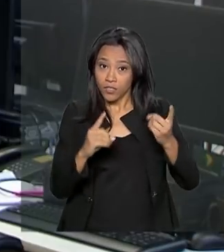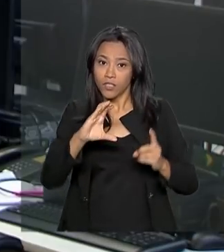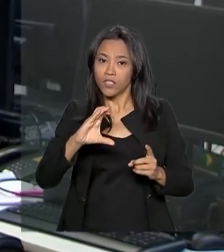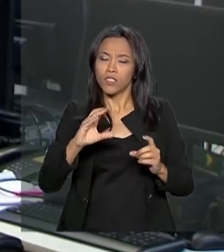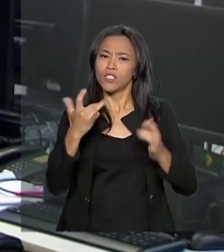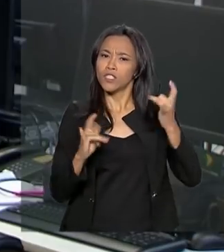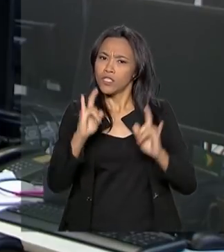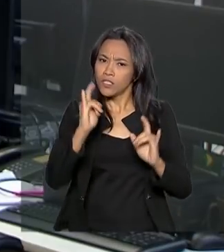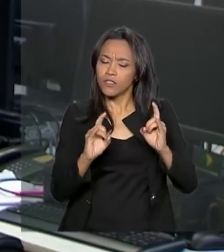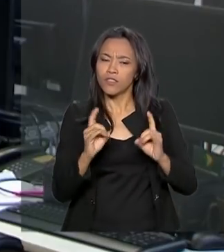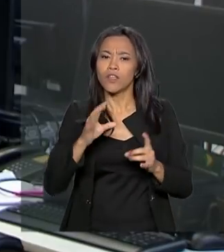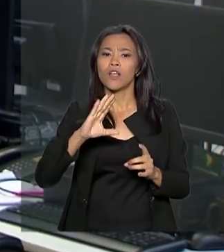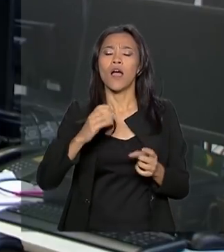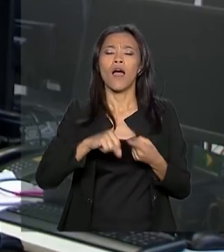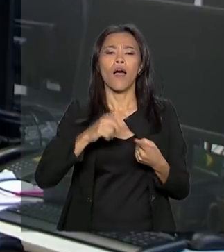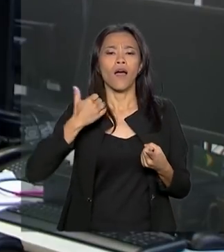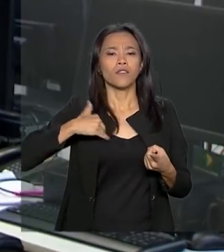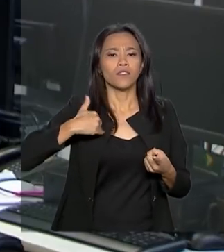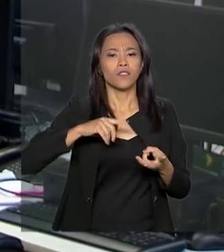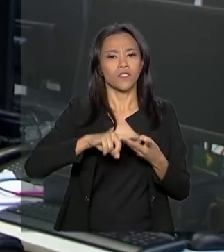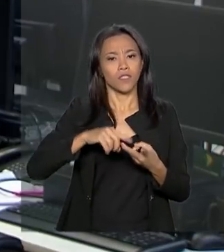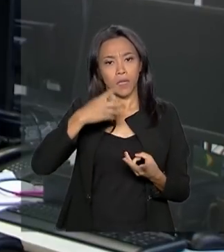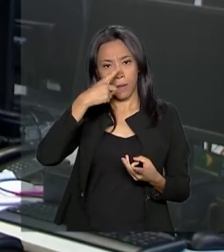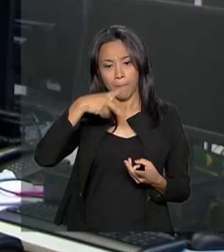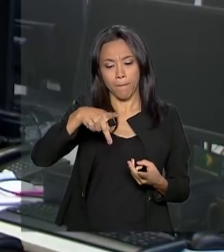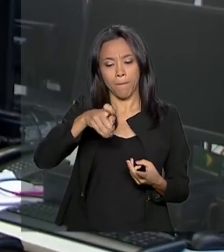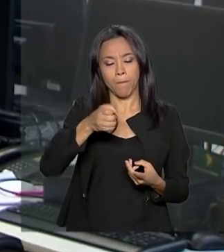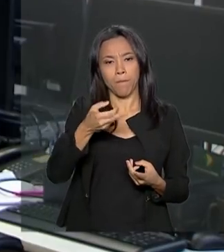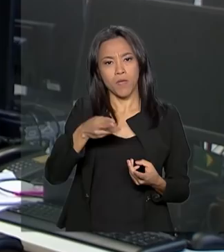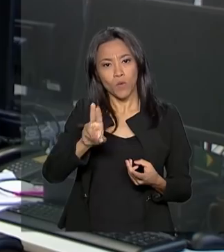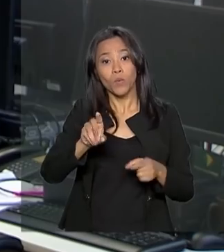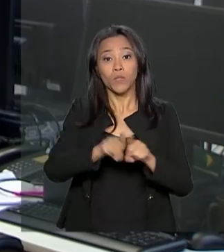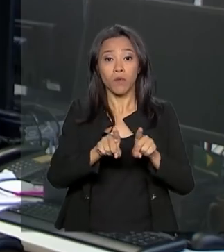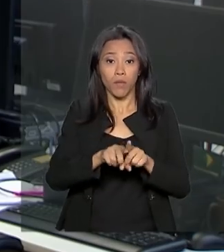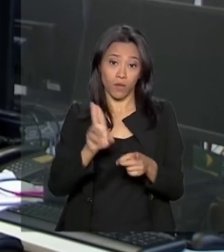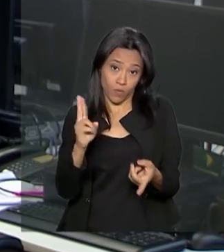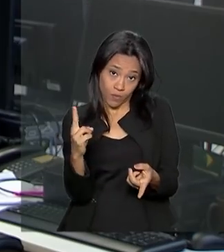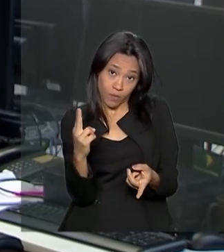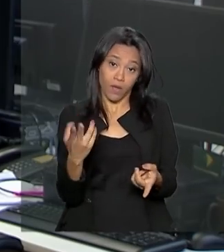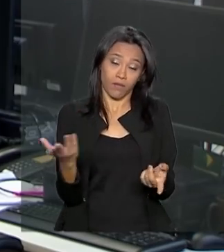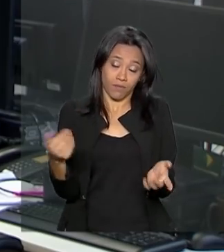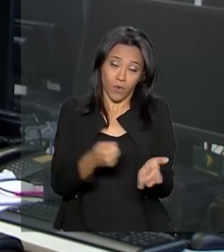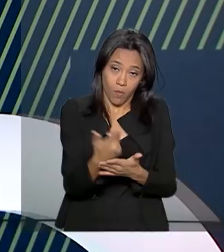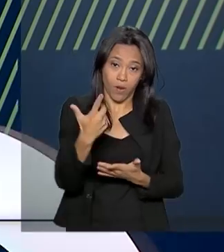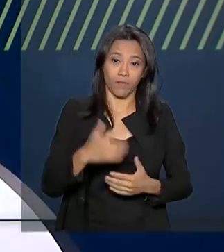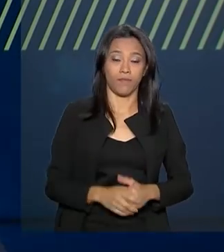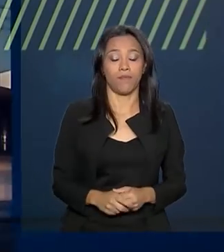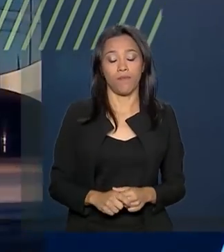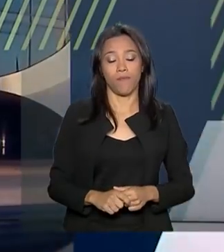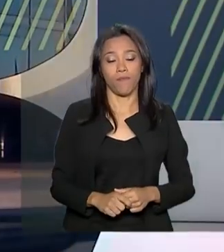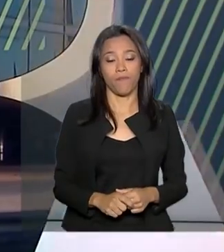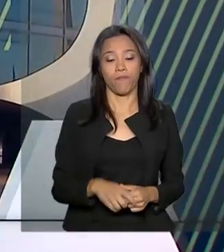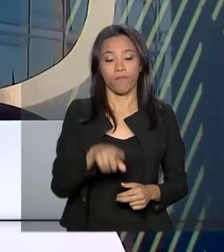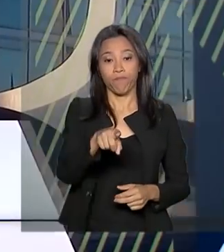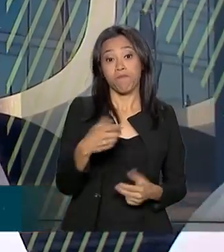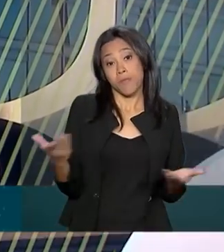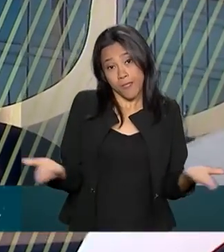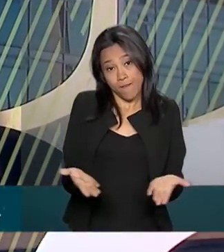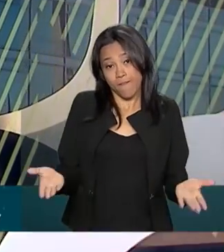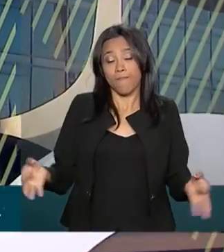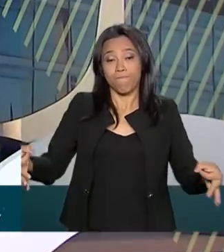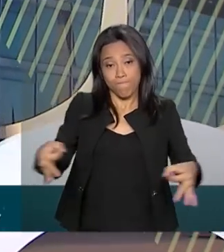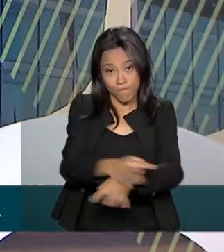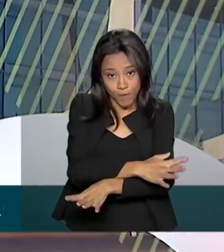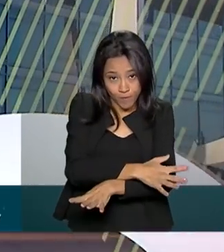Argentina, Peru e Uruguai. Dima Soldi, de São Paulo, para o Governo Agora. E o Governo Agora